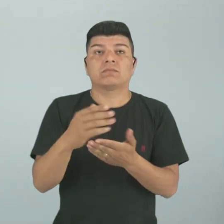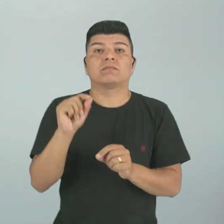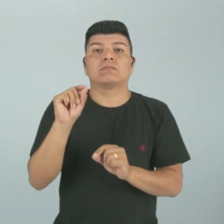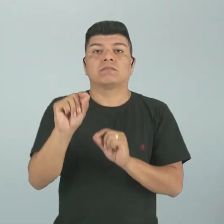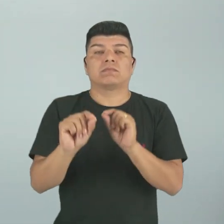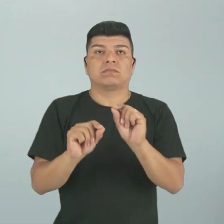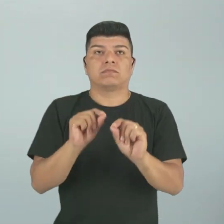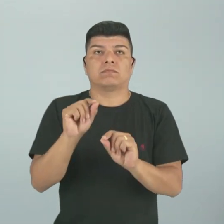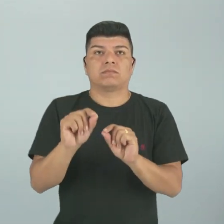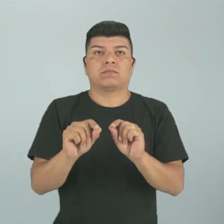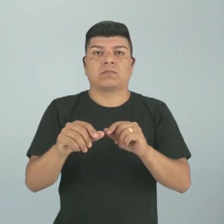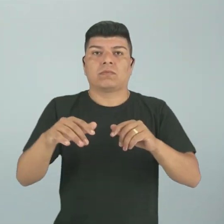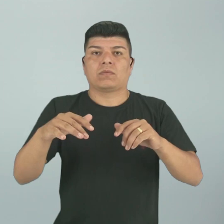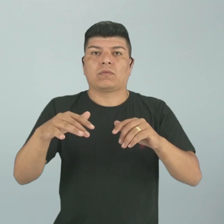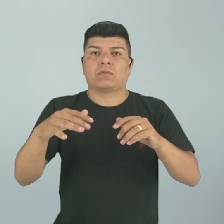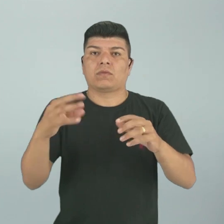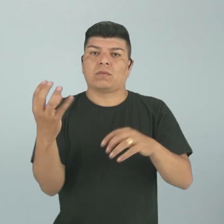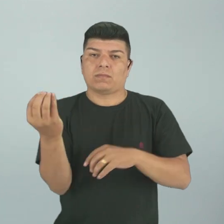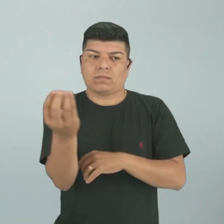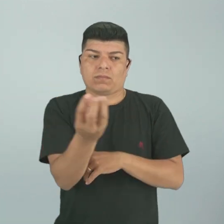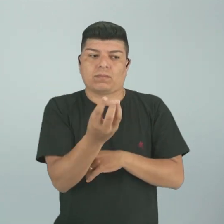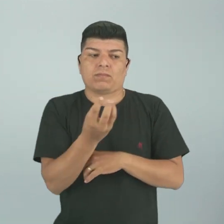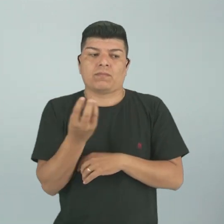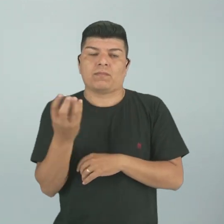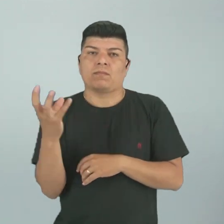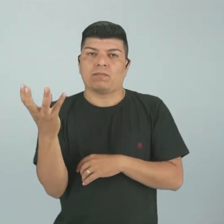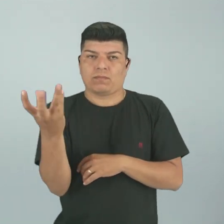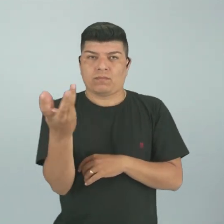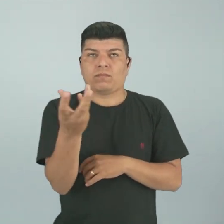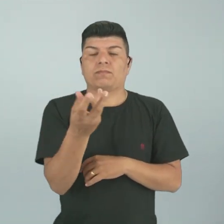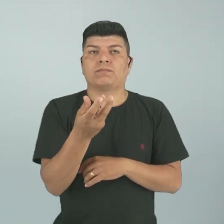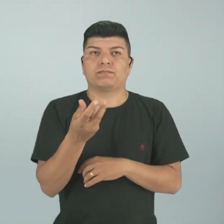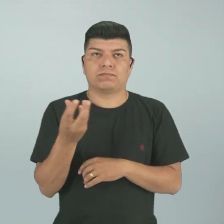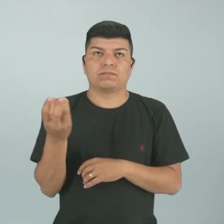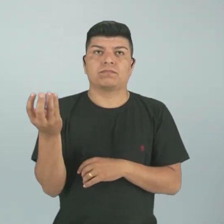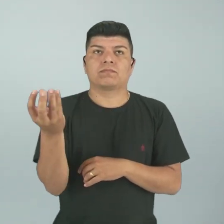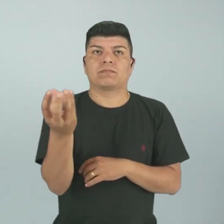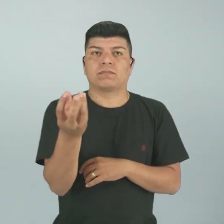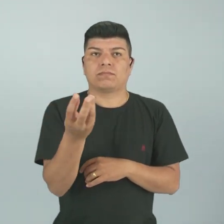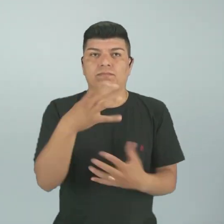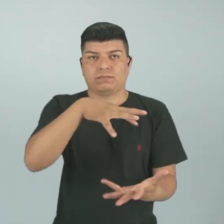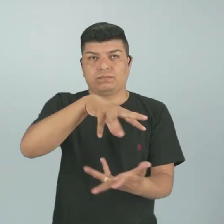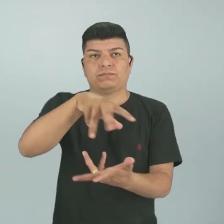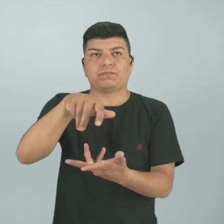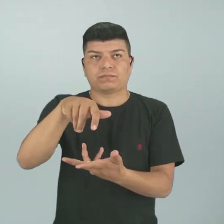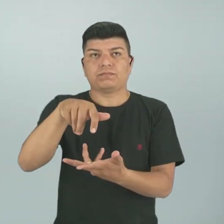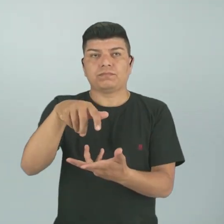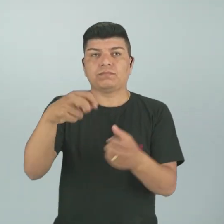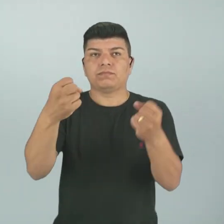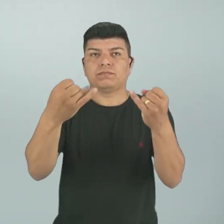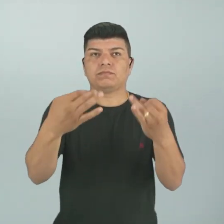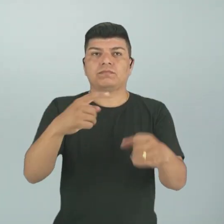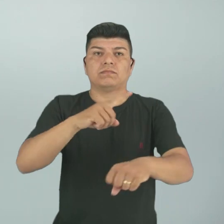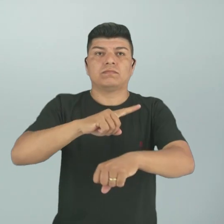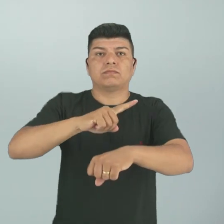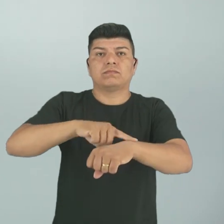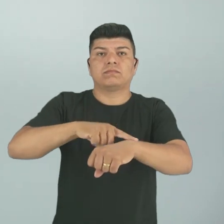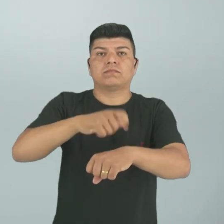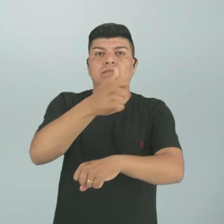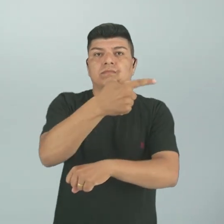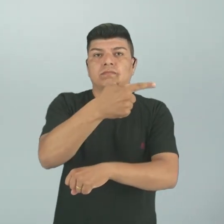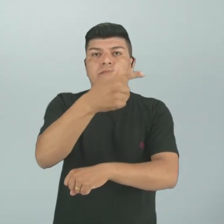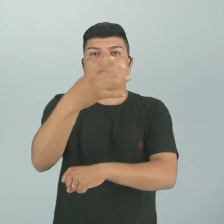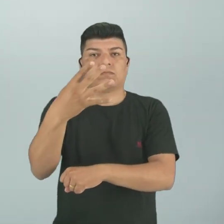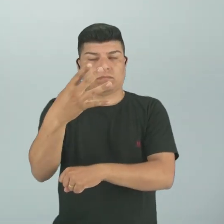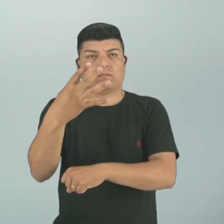sobre o movimento de rotação da Terra, ok? Nós falamos que é 24 horas, gente.